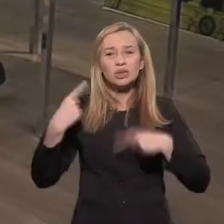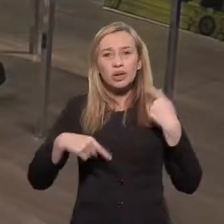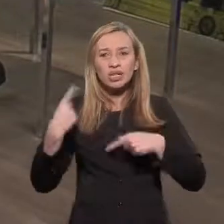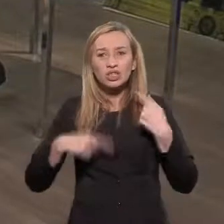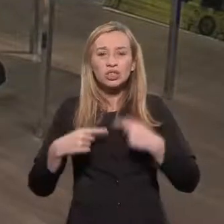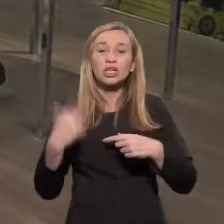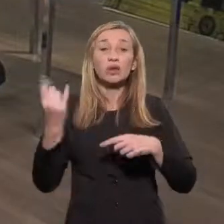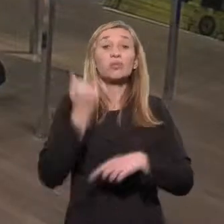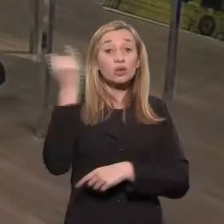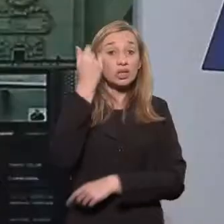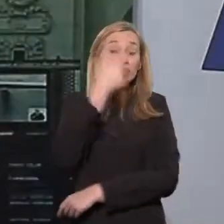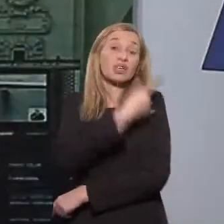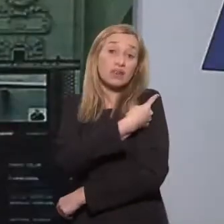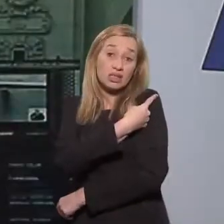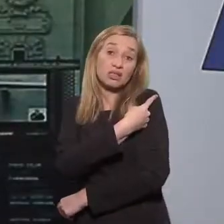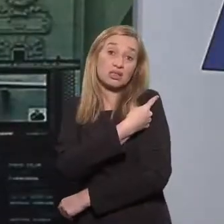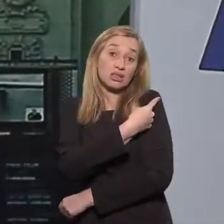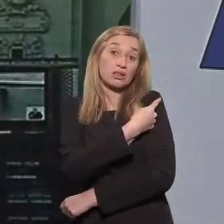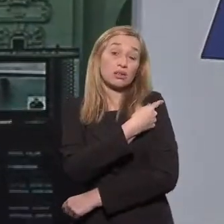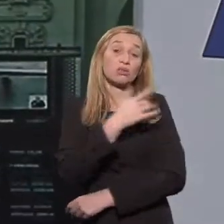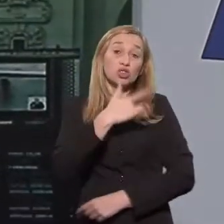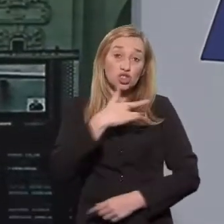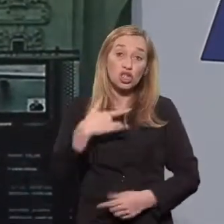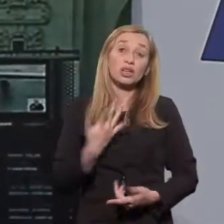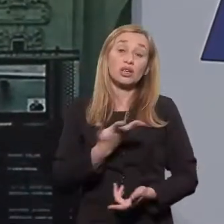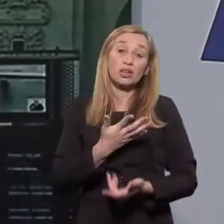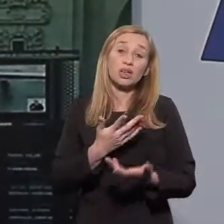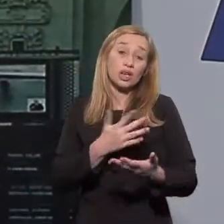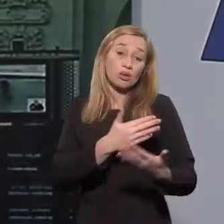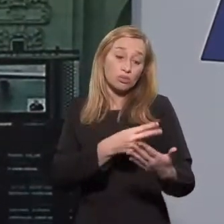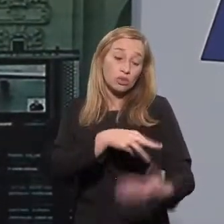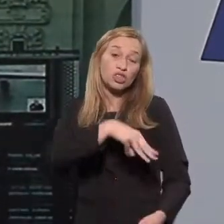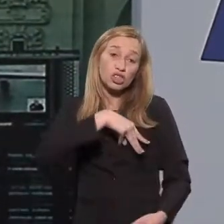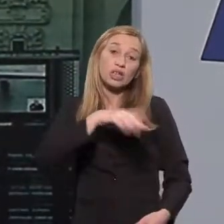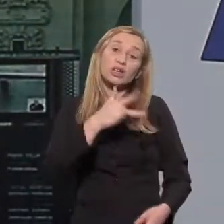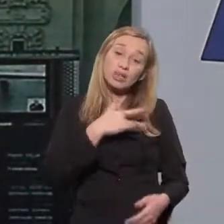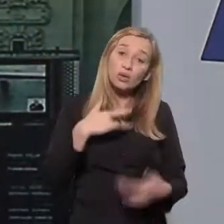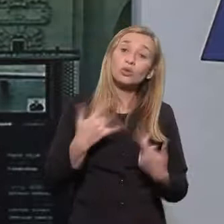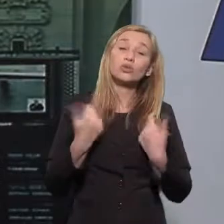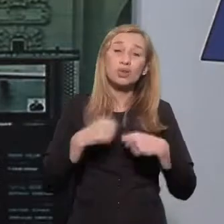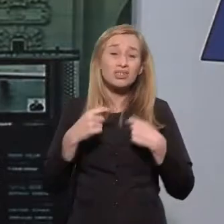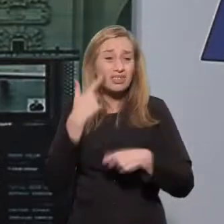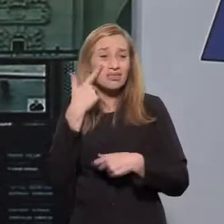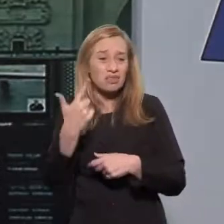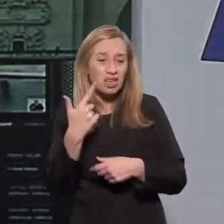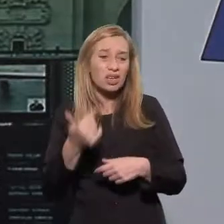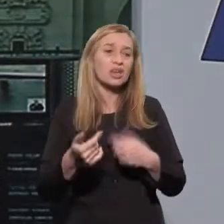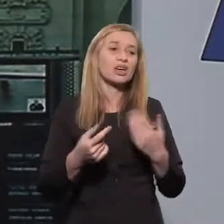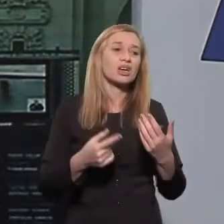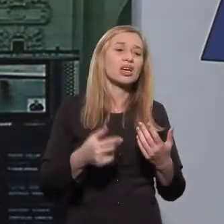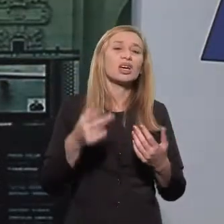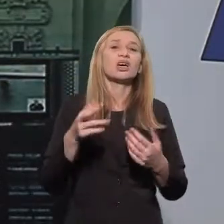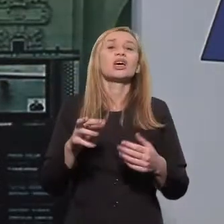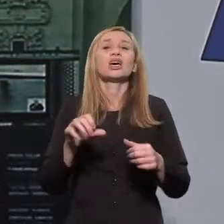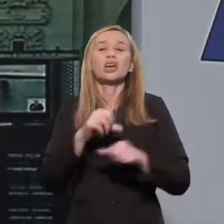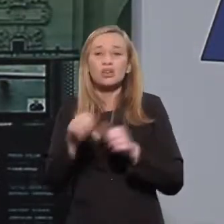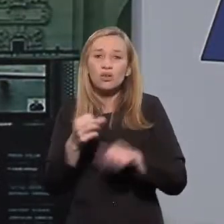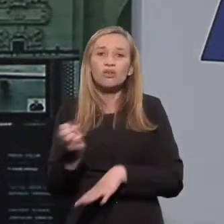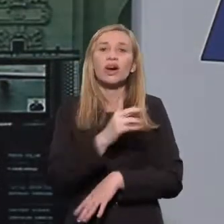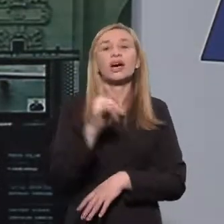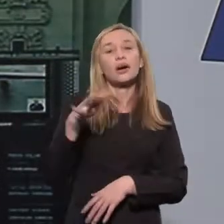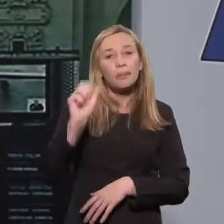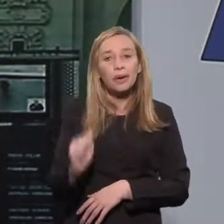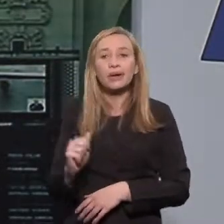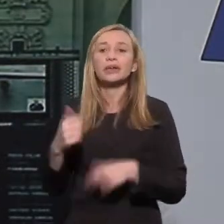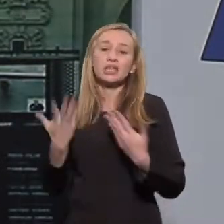o debate sobre a importância da vacina. Eu acho que o Ministério da Saúde tem que recobrar o seu papel de protagonismo, refazer campanhas, refazer